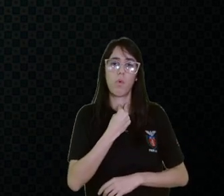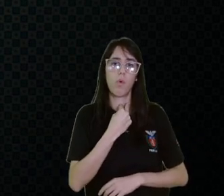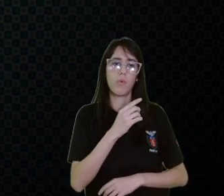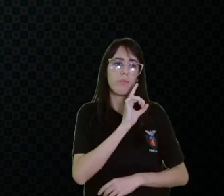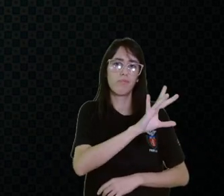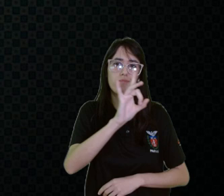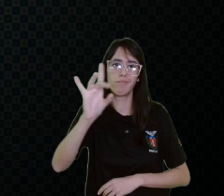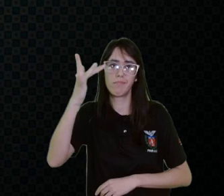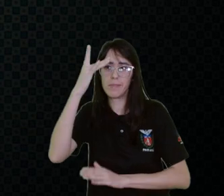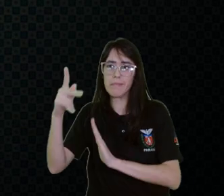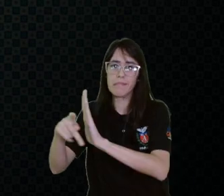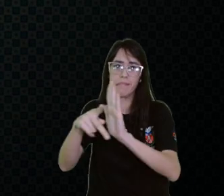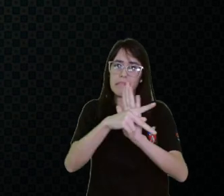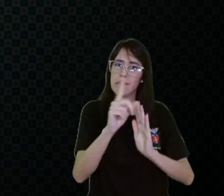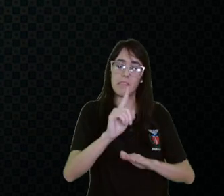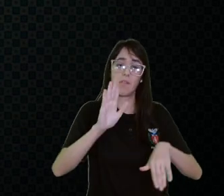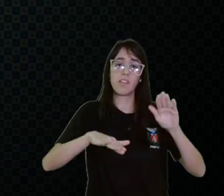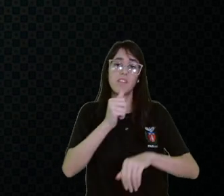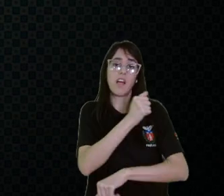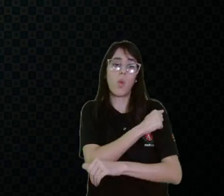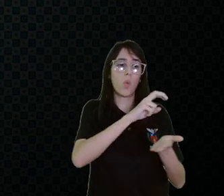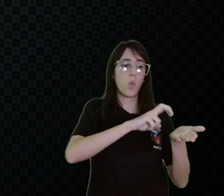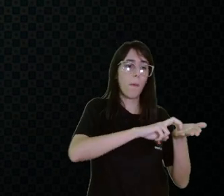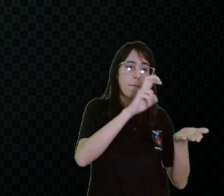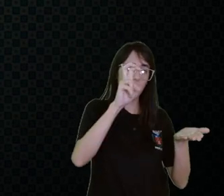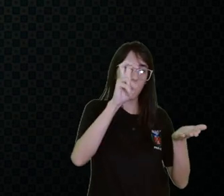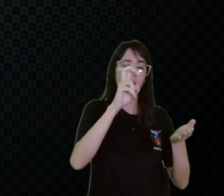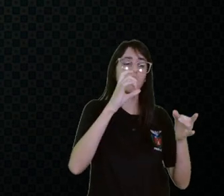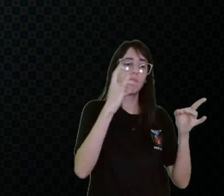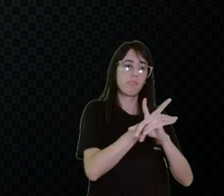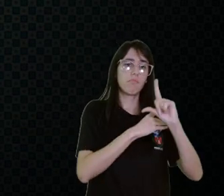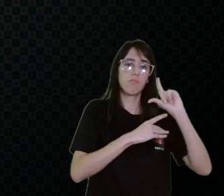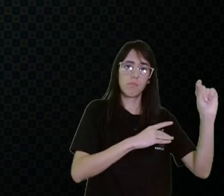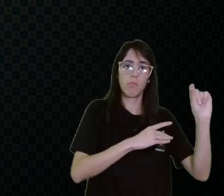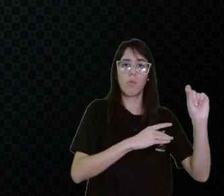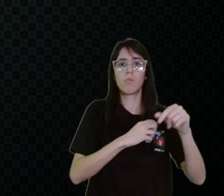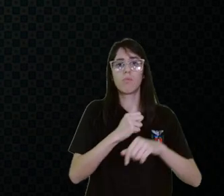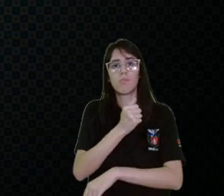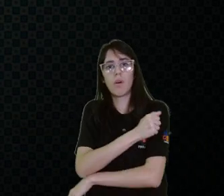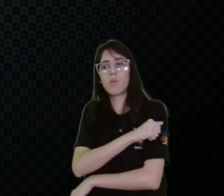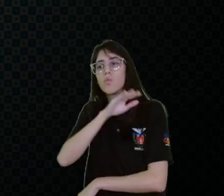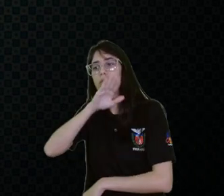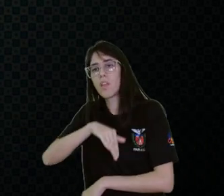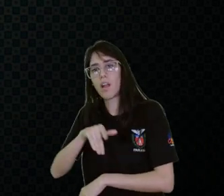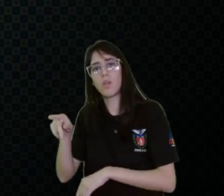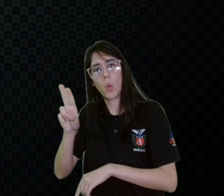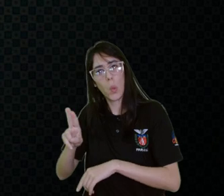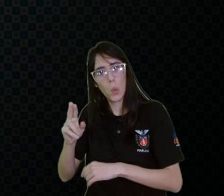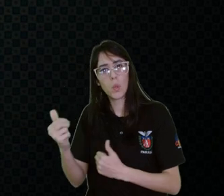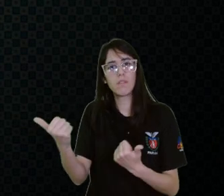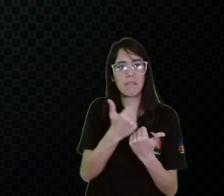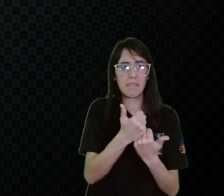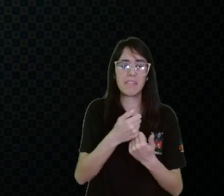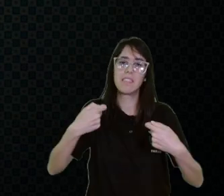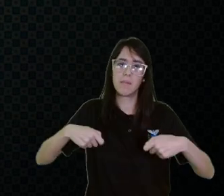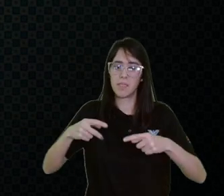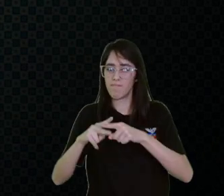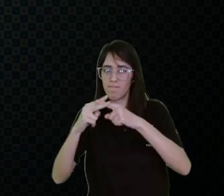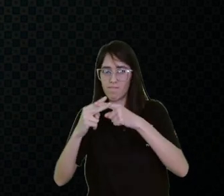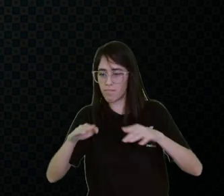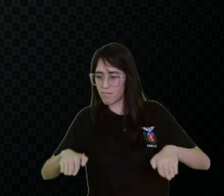então muitas vezes o aluno do período da manhã vai usar a mesma carteira do período da tarde, então ela precisa ser regulável.